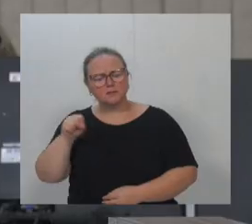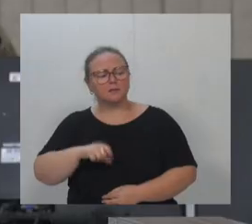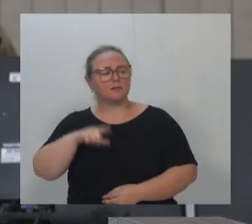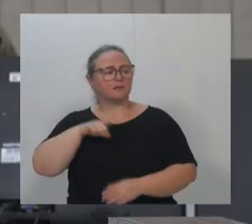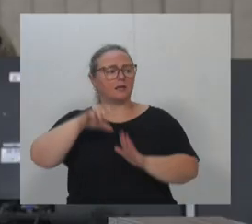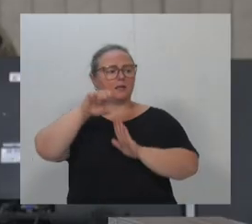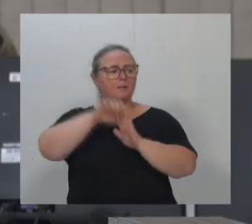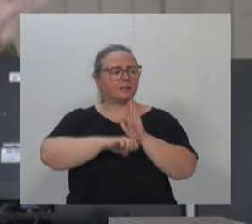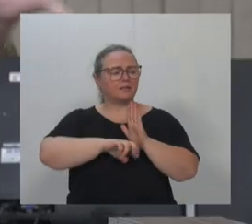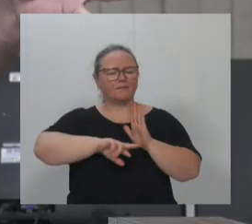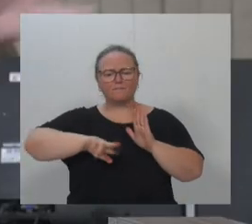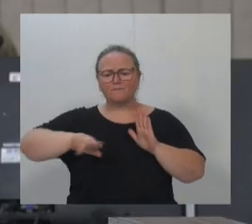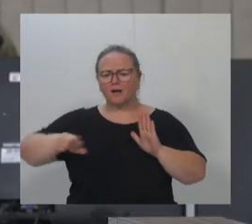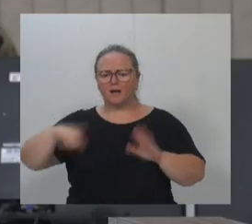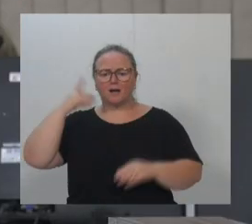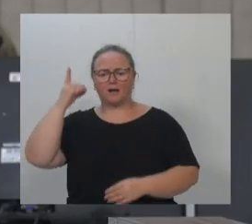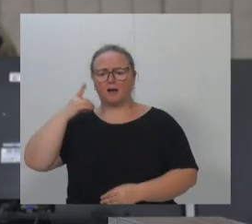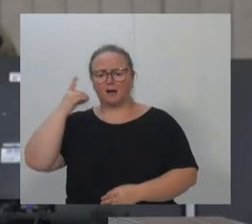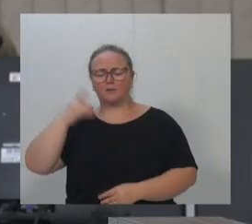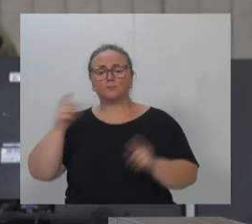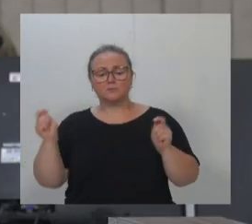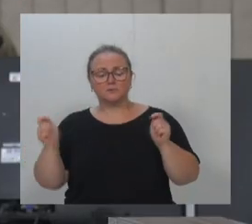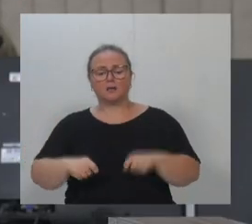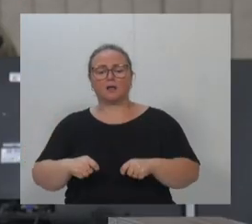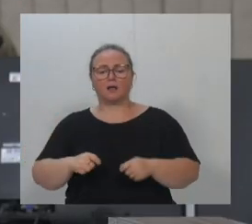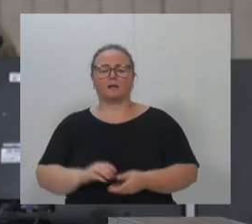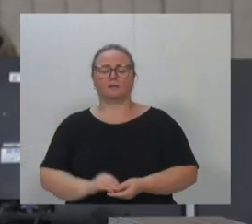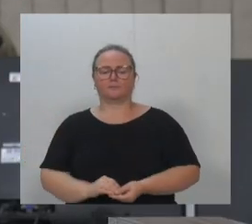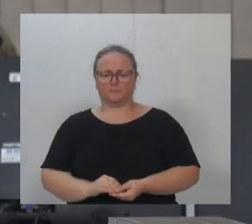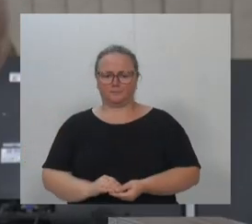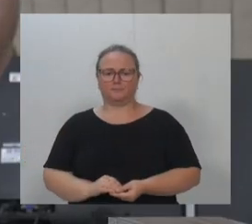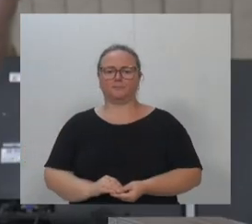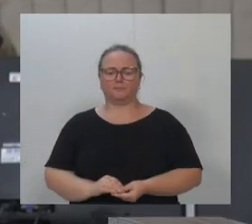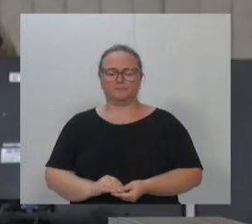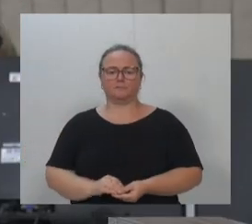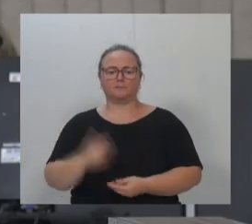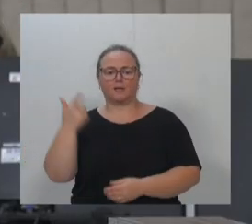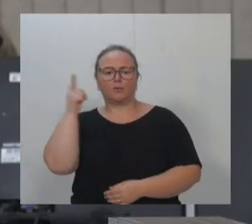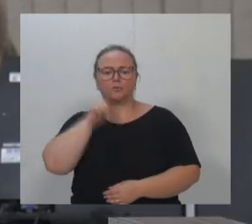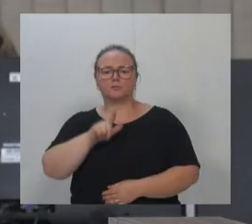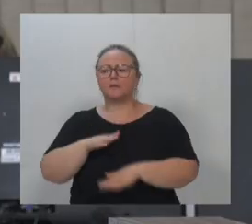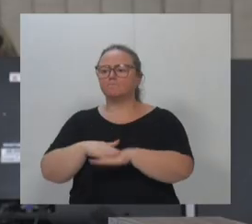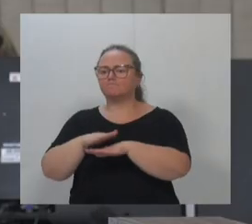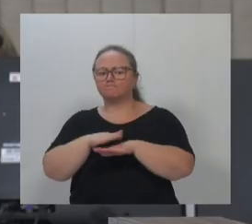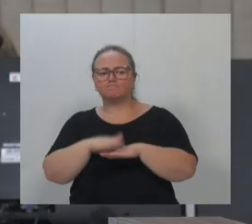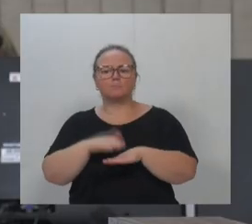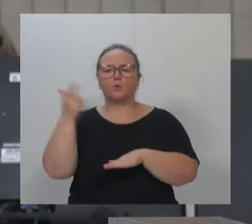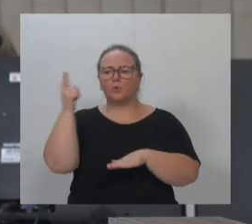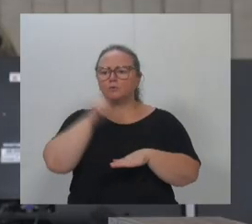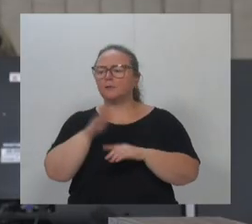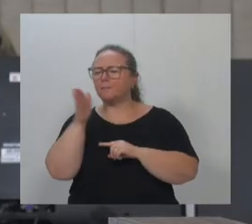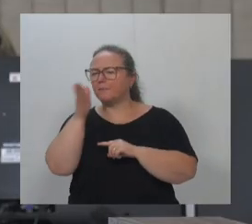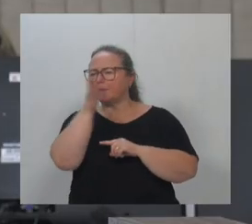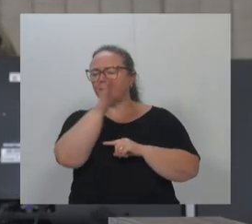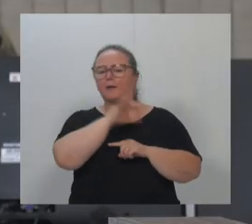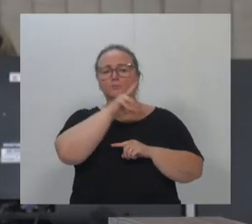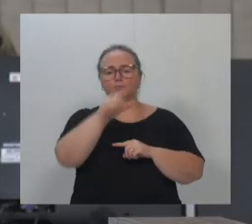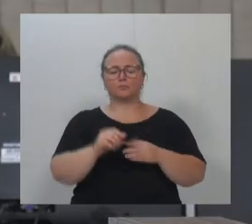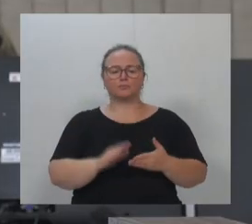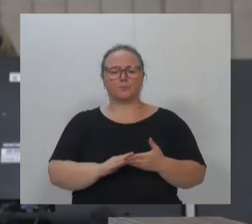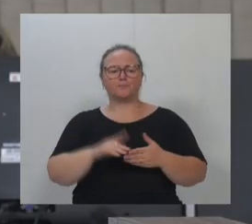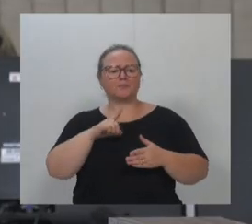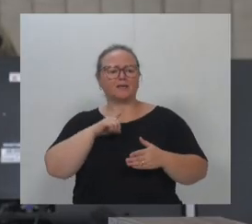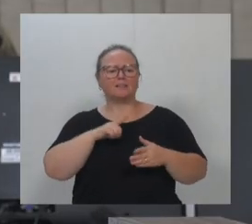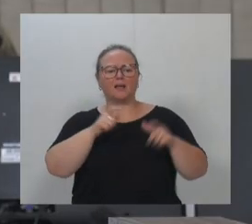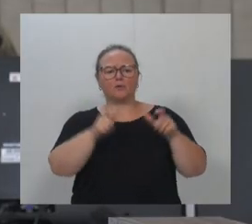parlamentares de deputados que colocam recursos para isso. Temos que buscar para atingir todos os cantos e acabar com essas empreiteiras. Eu concordo com o senhor plenamente,